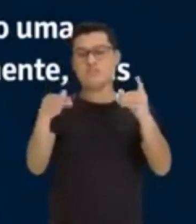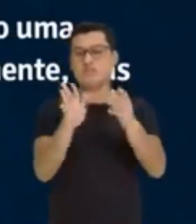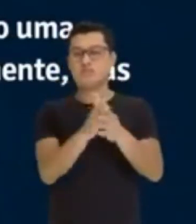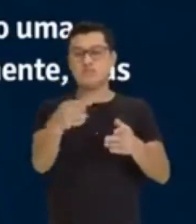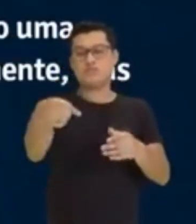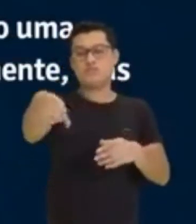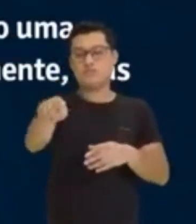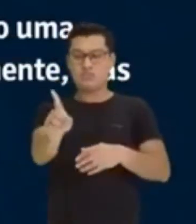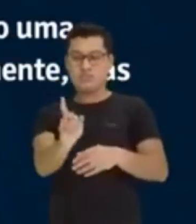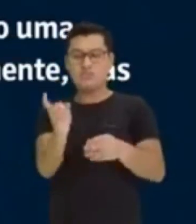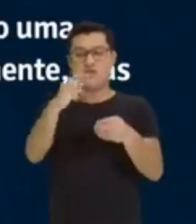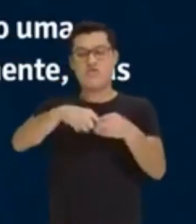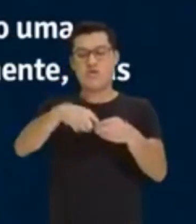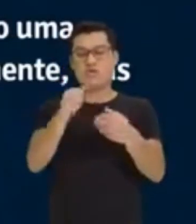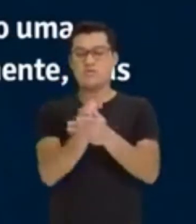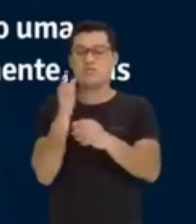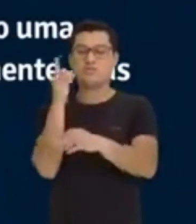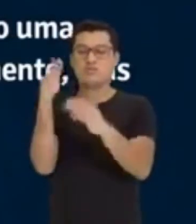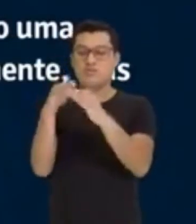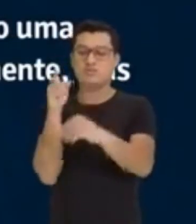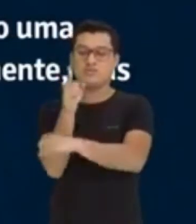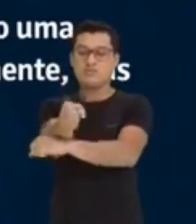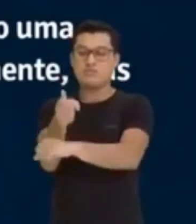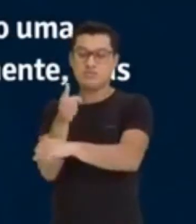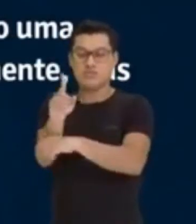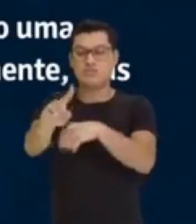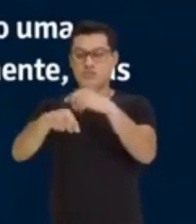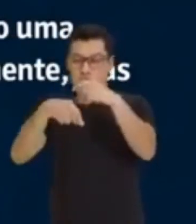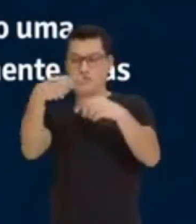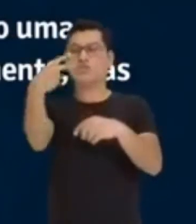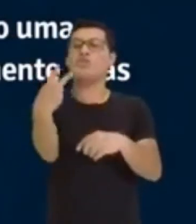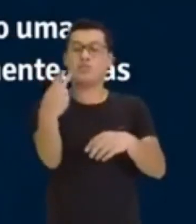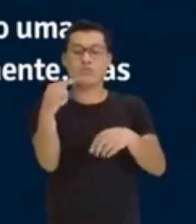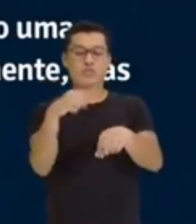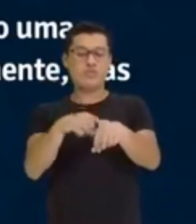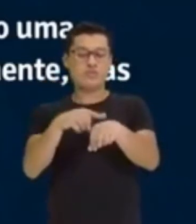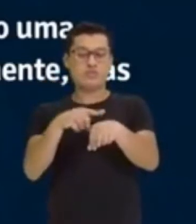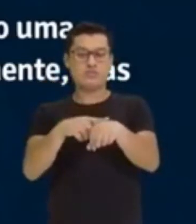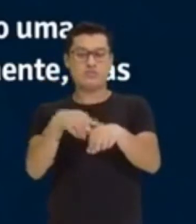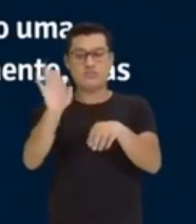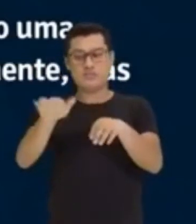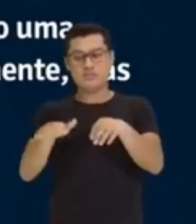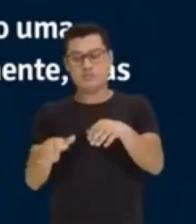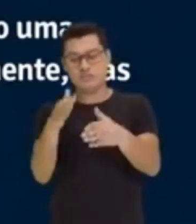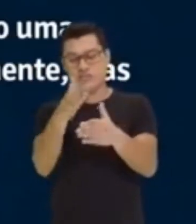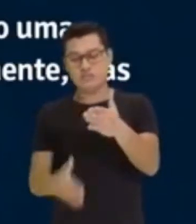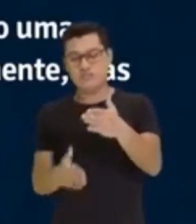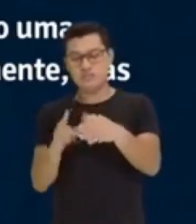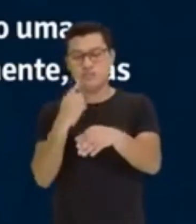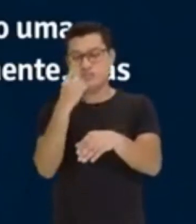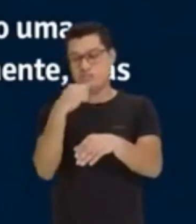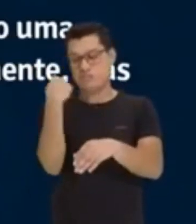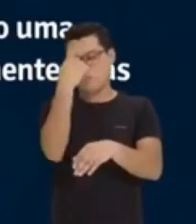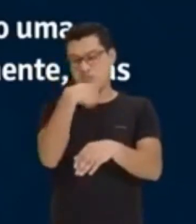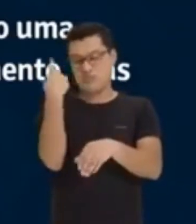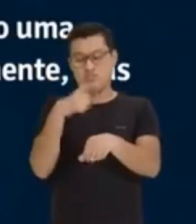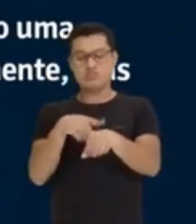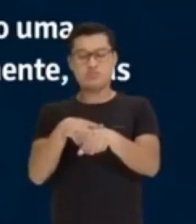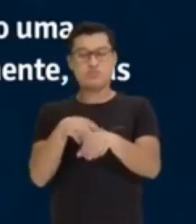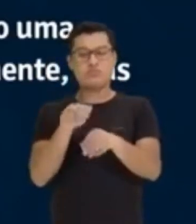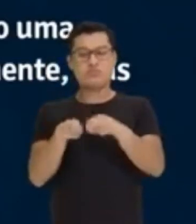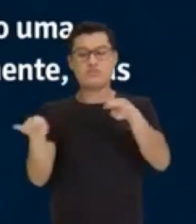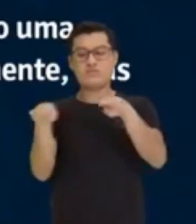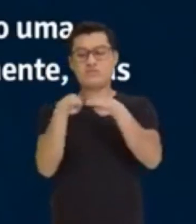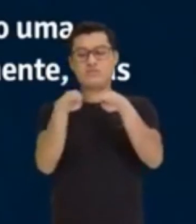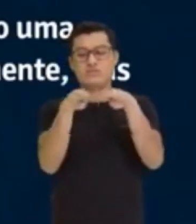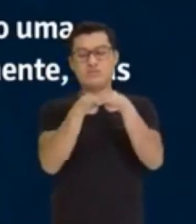volta na cada zona de janelas, dobrou o tempo. Se eu diminuir a distância, cai pela metade, o tempo cai pela metade. Então são grandezas